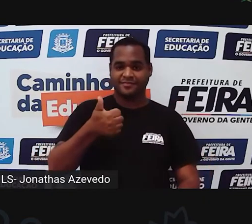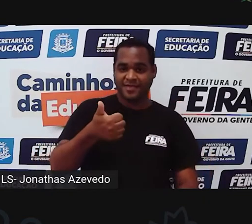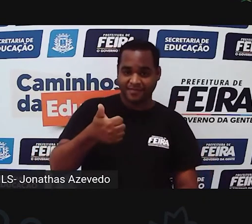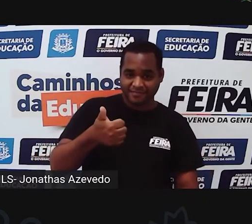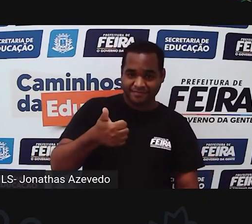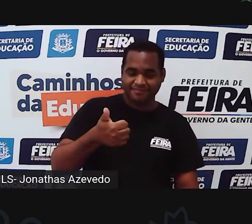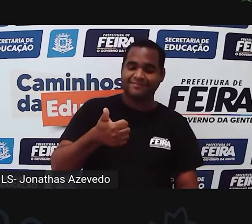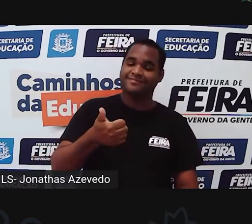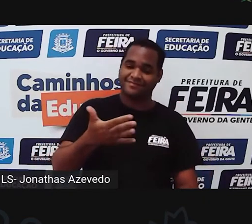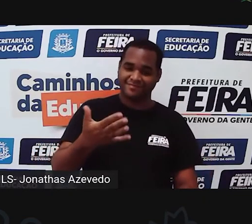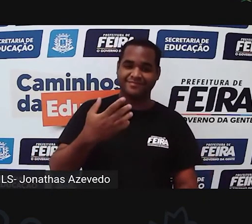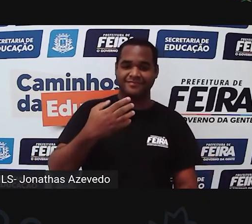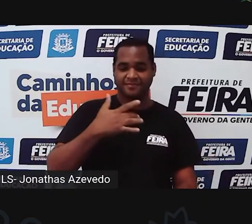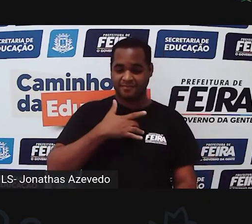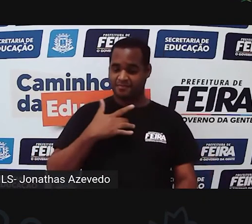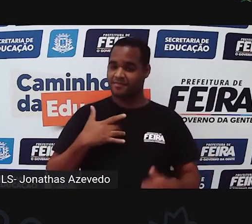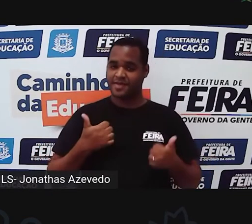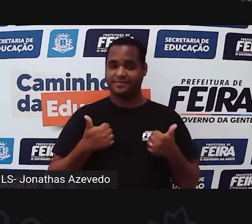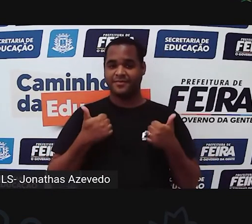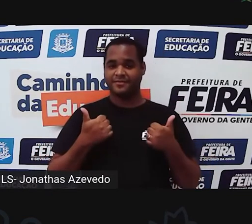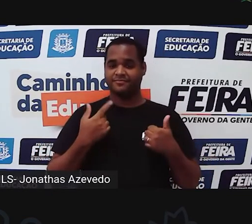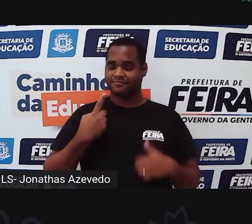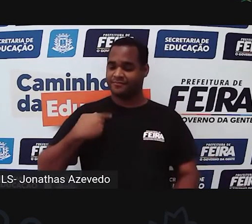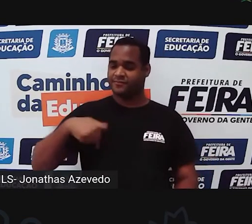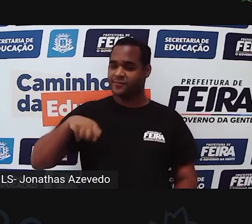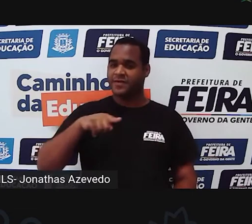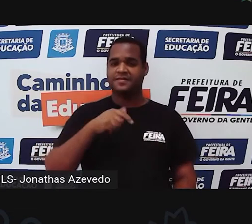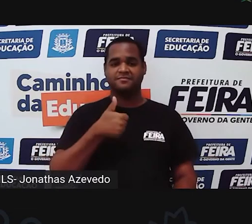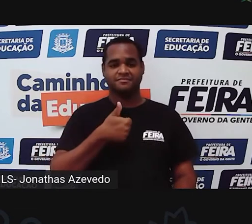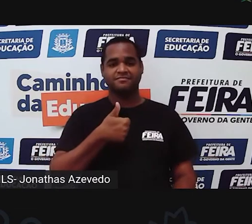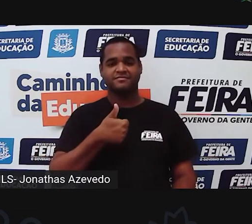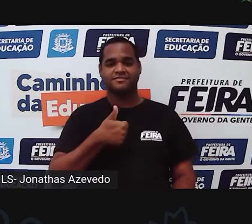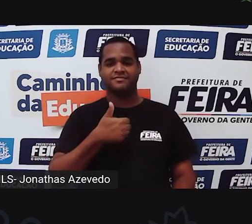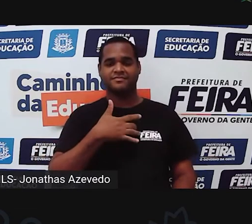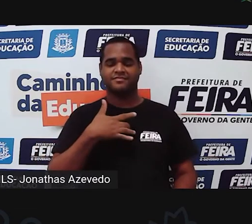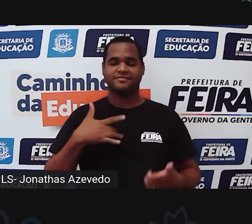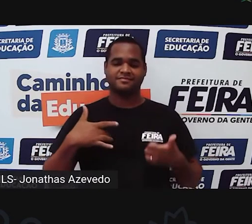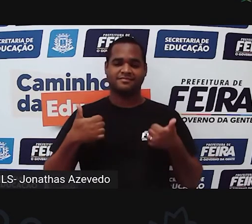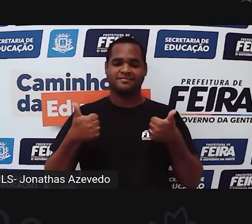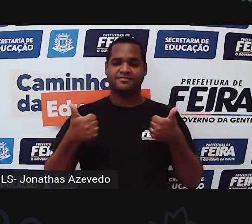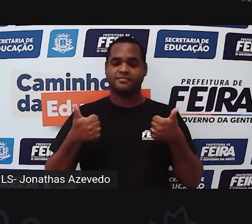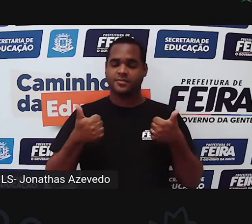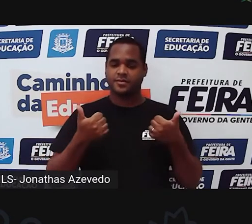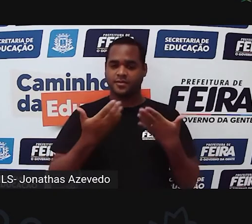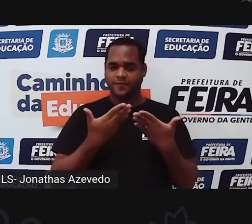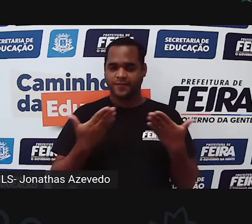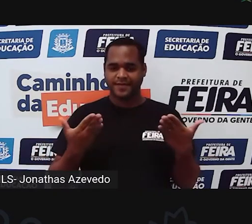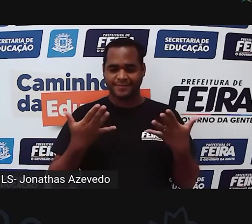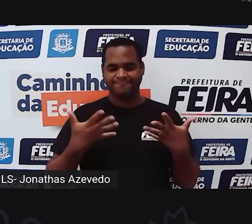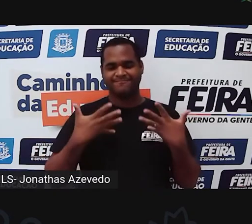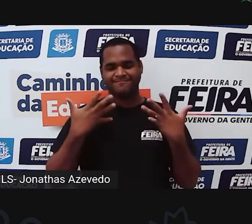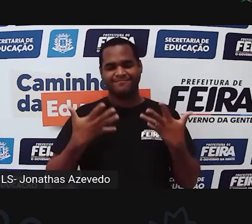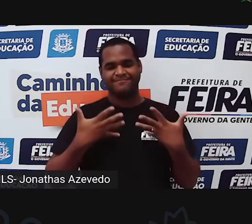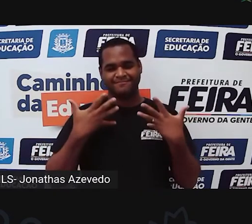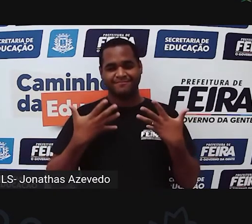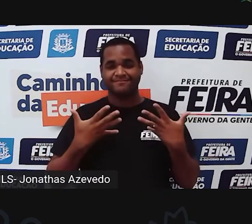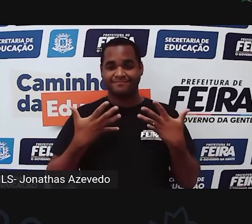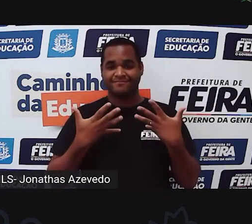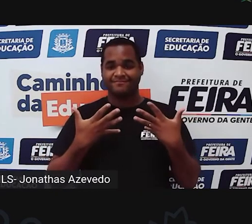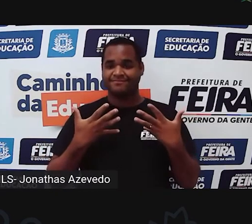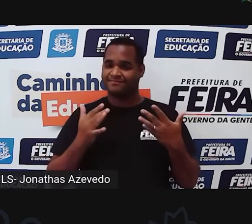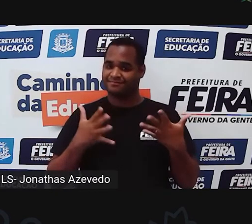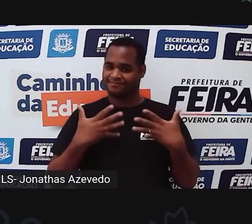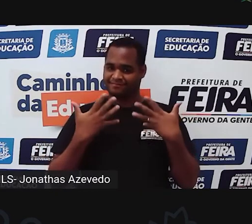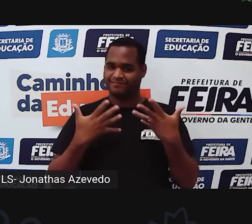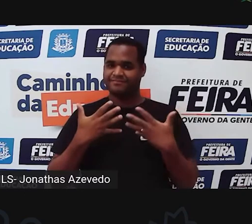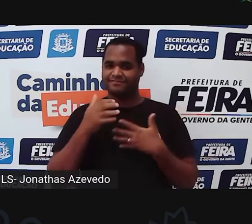bem com você? Tudo bem comigo? Tudo bem conosco? Espero que você esteja entusiasmado, espero que você